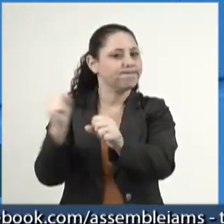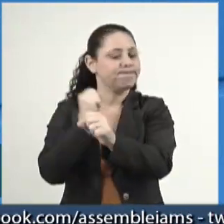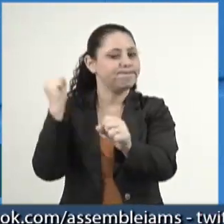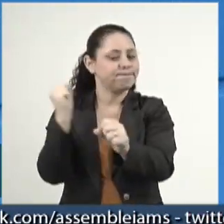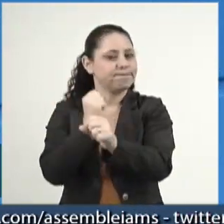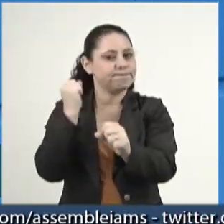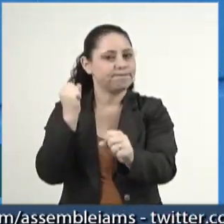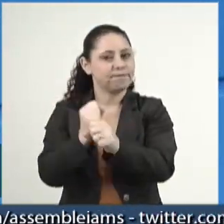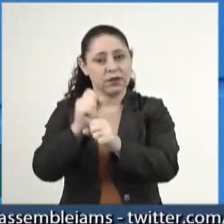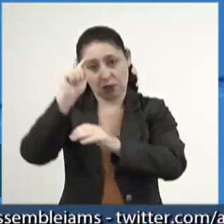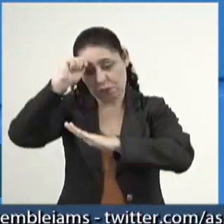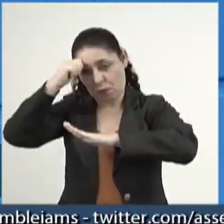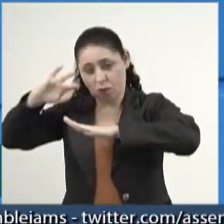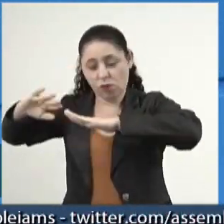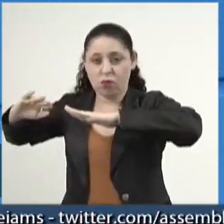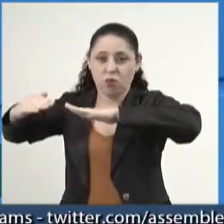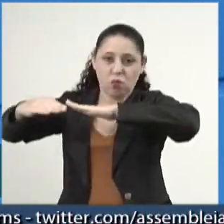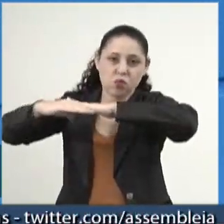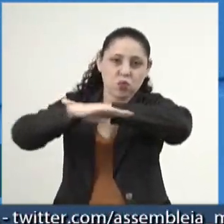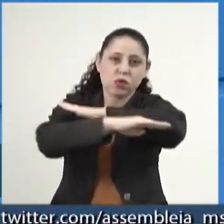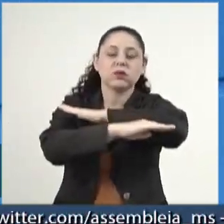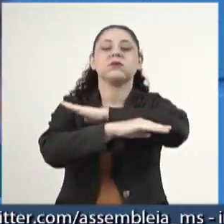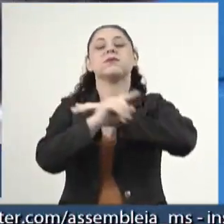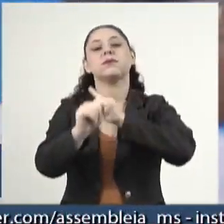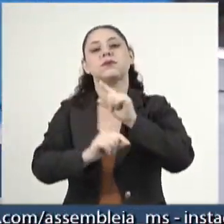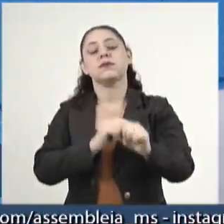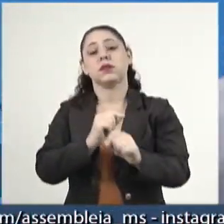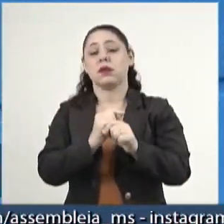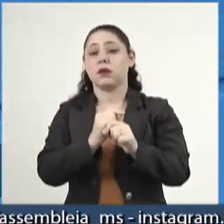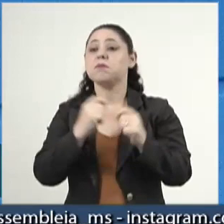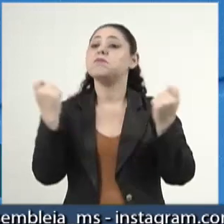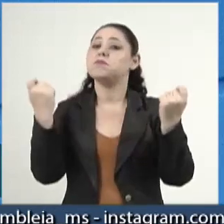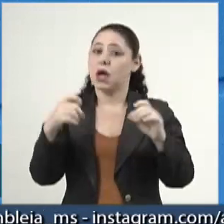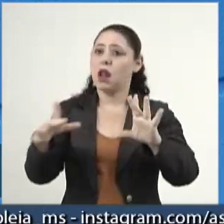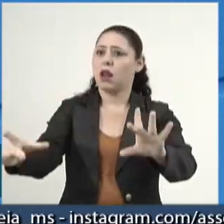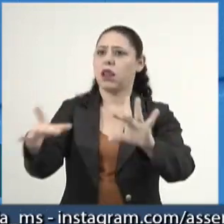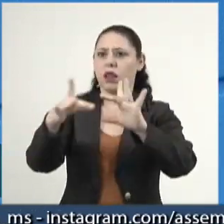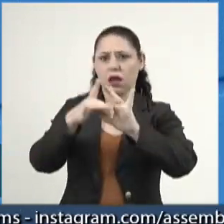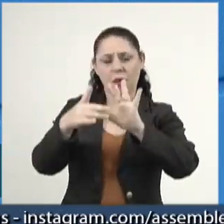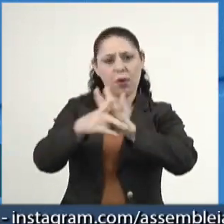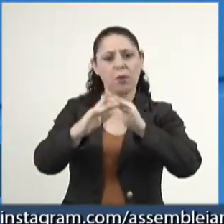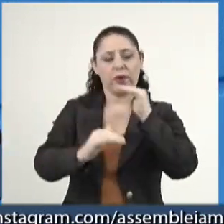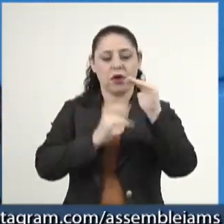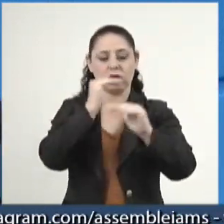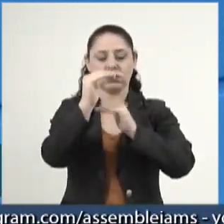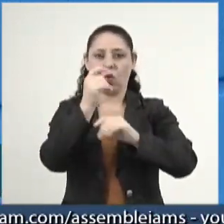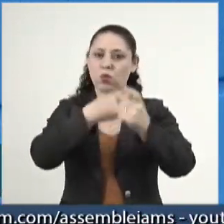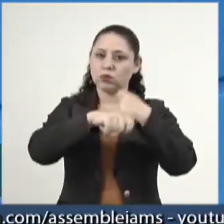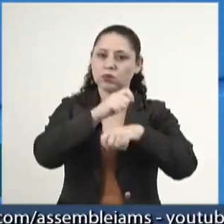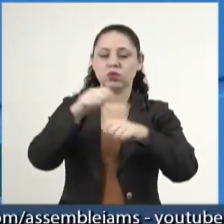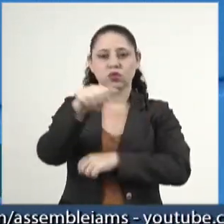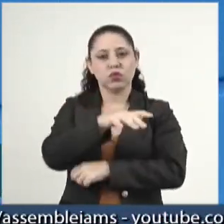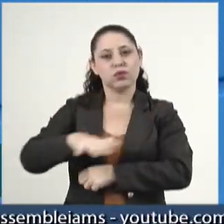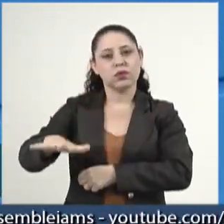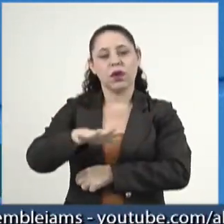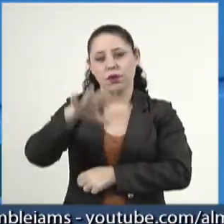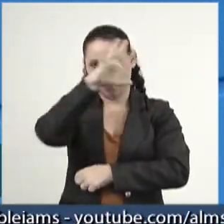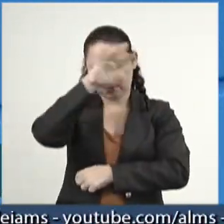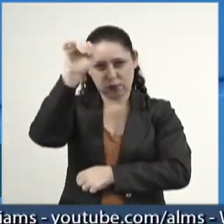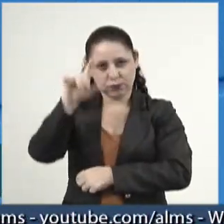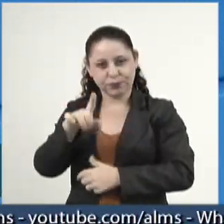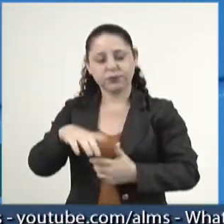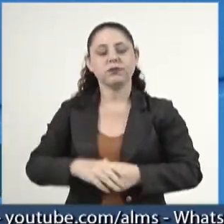de pavimentação referida à via, que se mostre um elo vital para o desenvolvimento econômico e social de Mato Grosso do Sul.